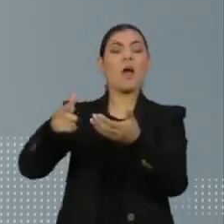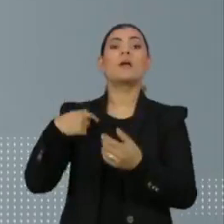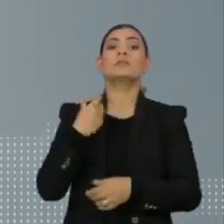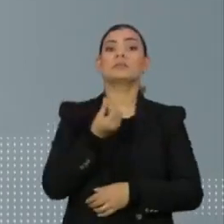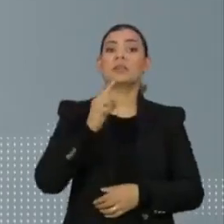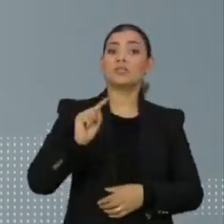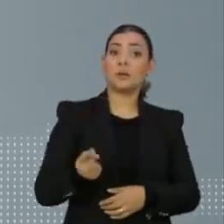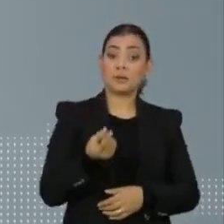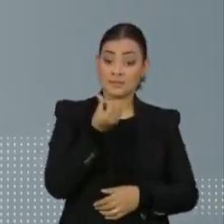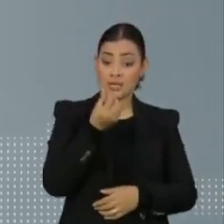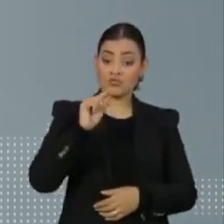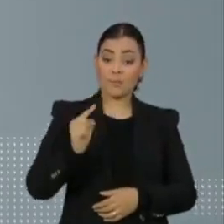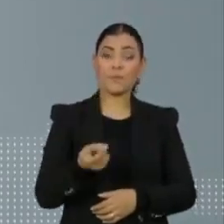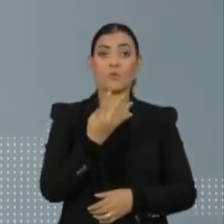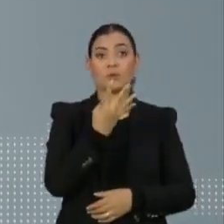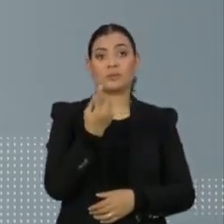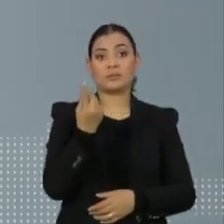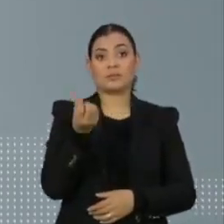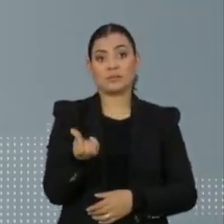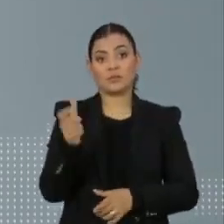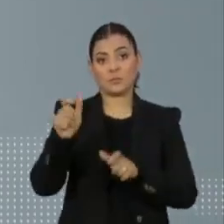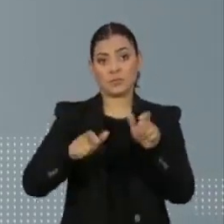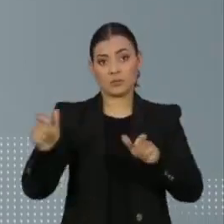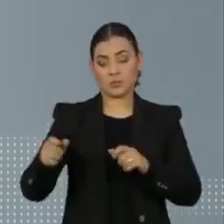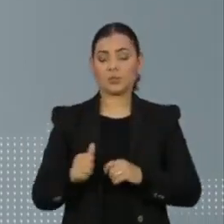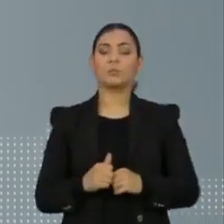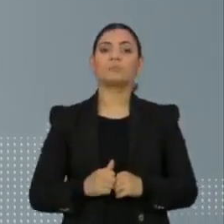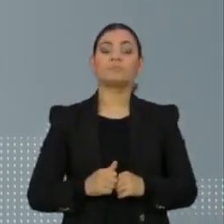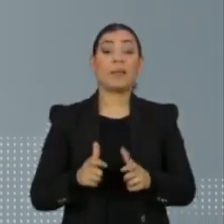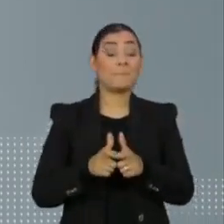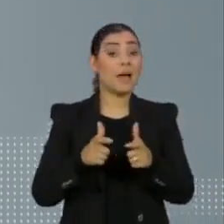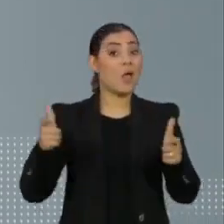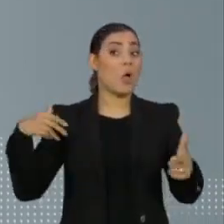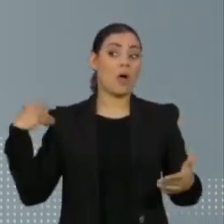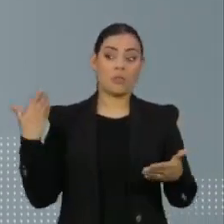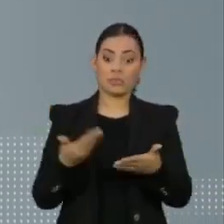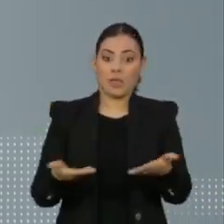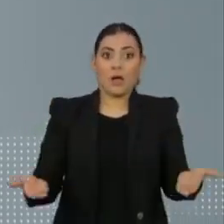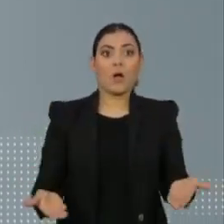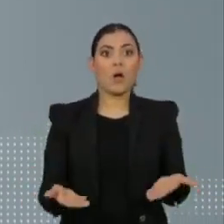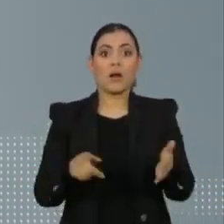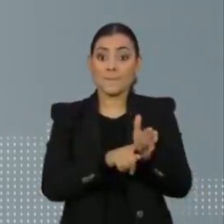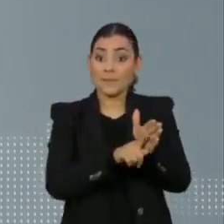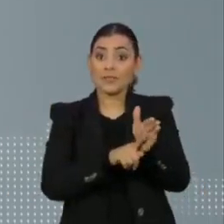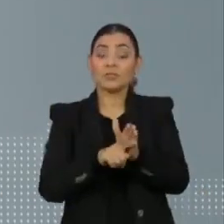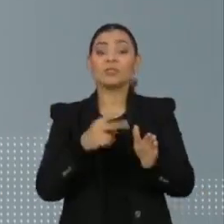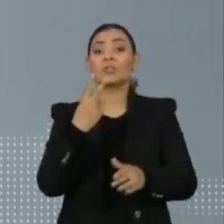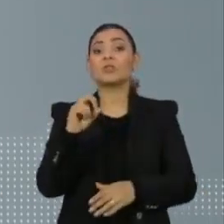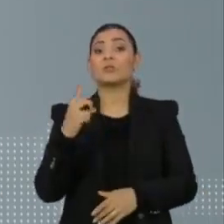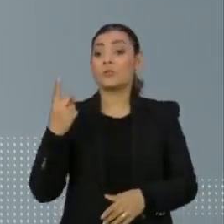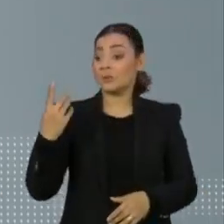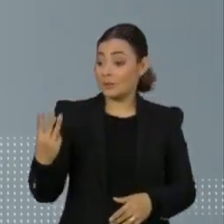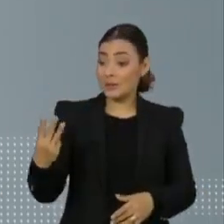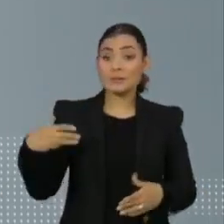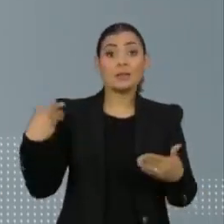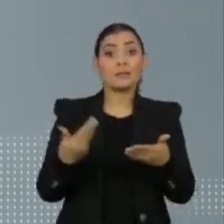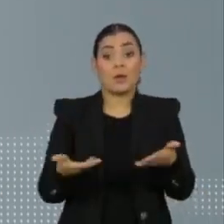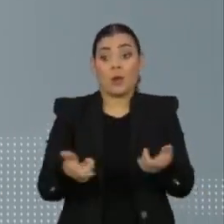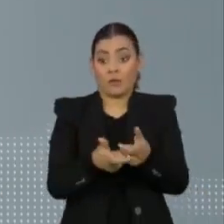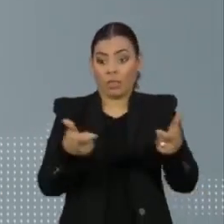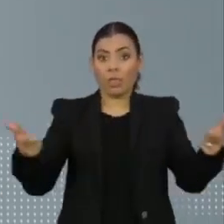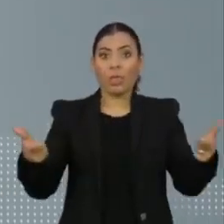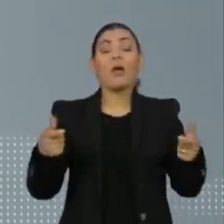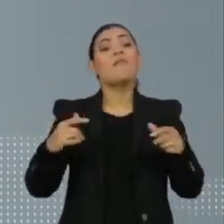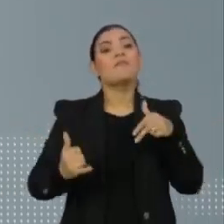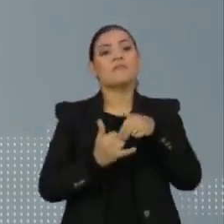.416 pessoas em todo o país. Esse é o maior número desde o início da pesquisa, em 2013. A maioria das